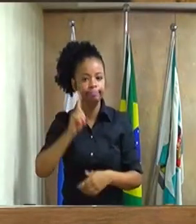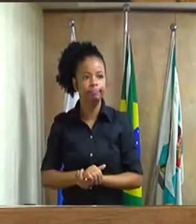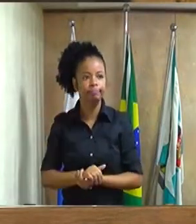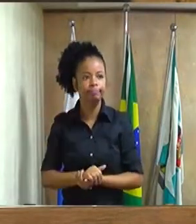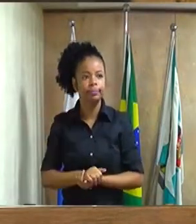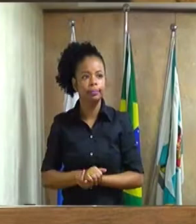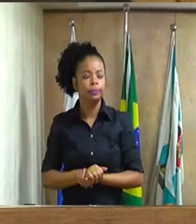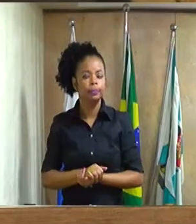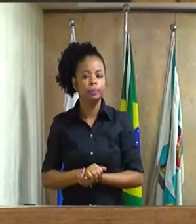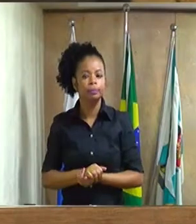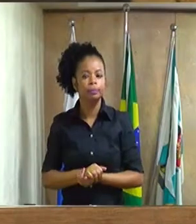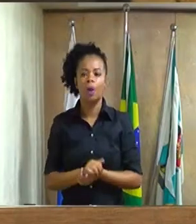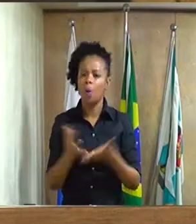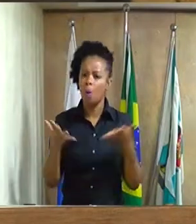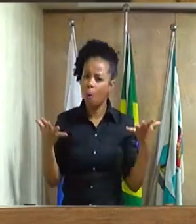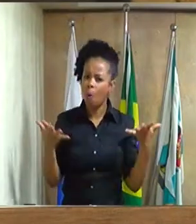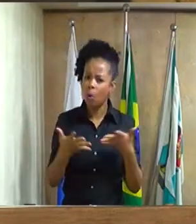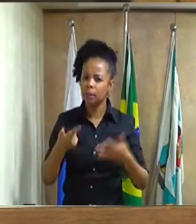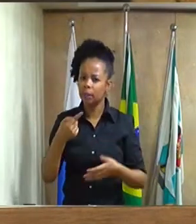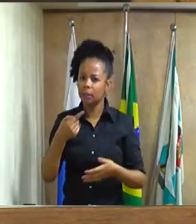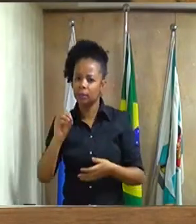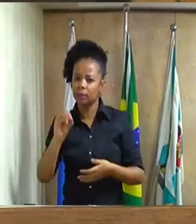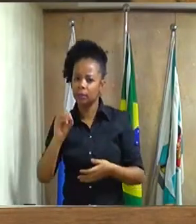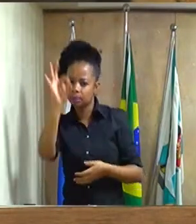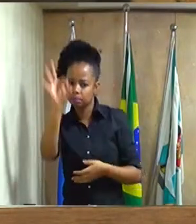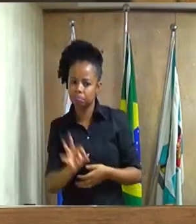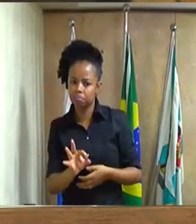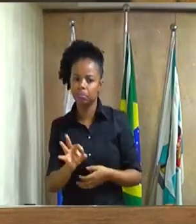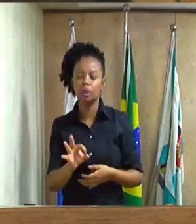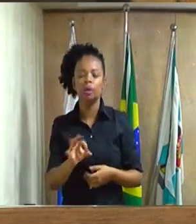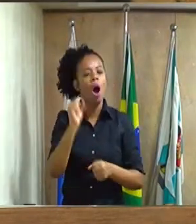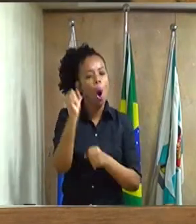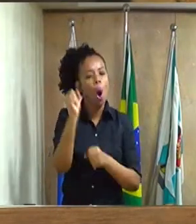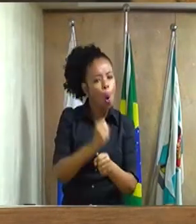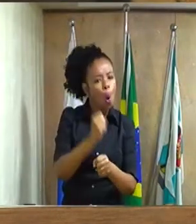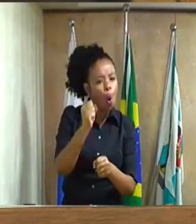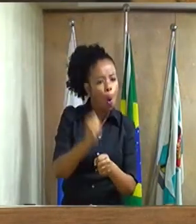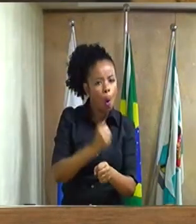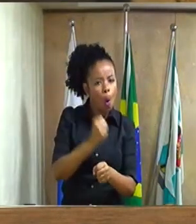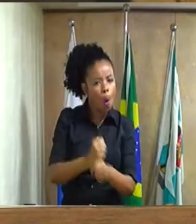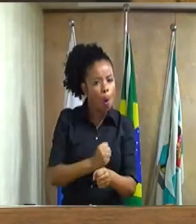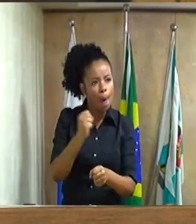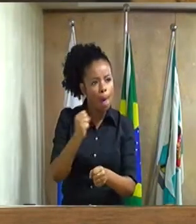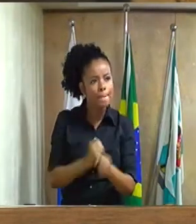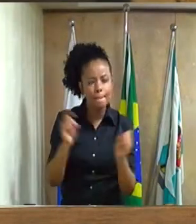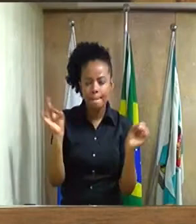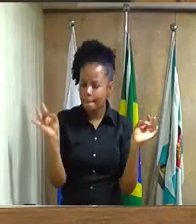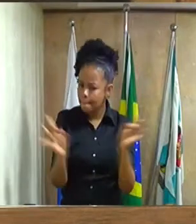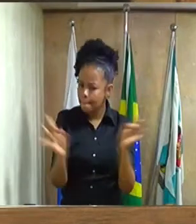hoje tem 70% das obras prontas.